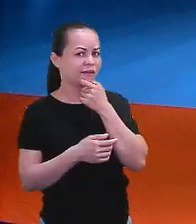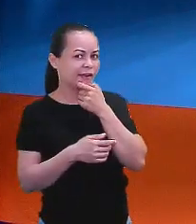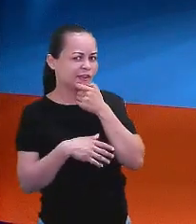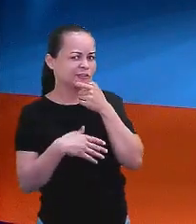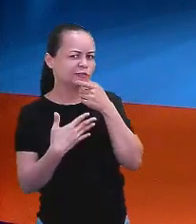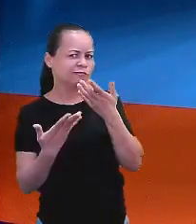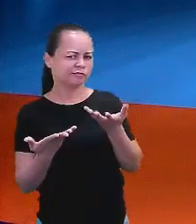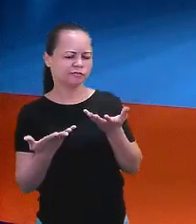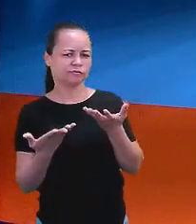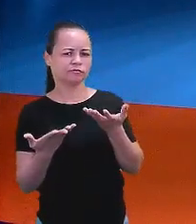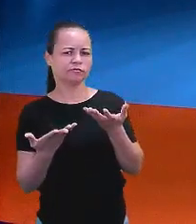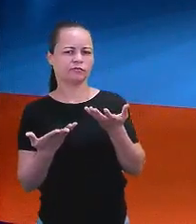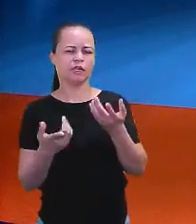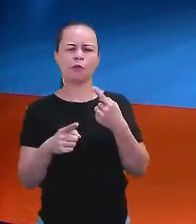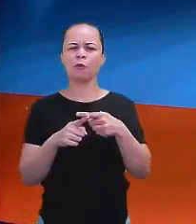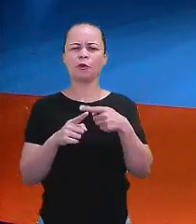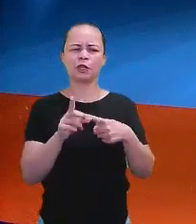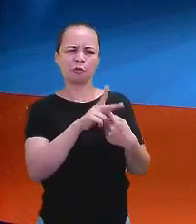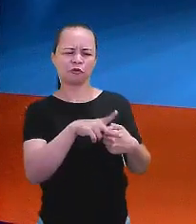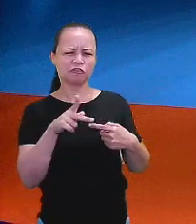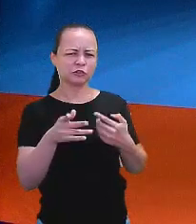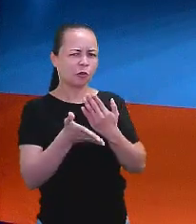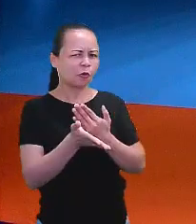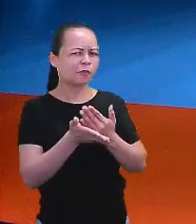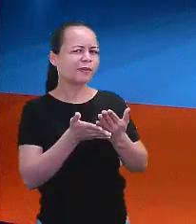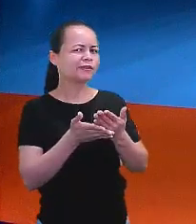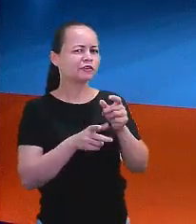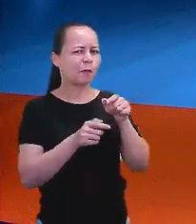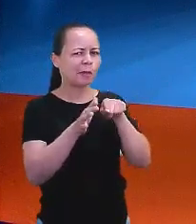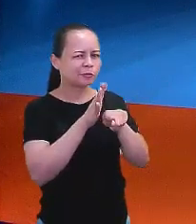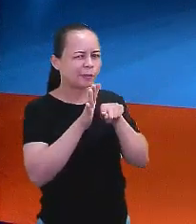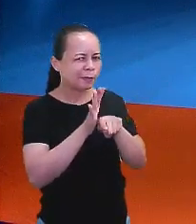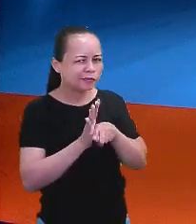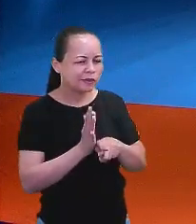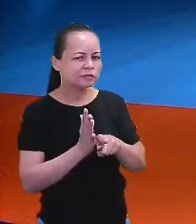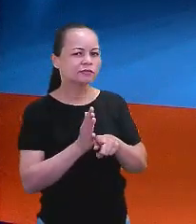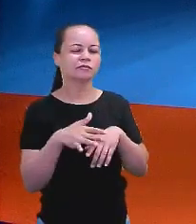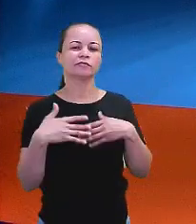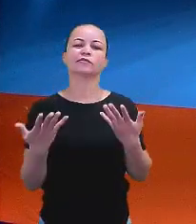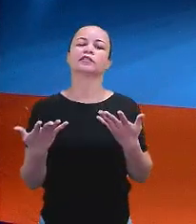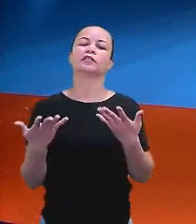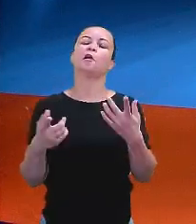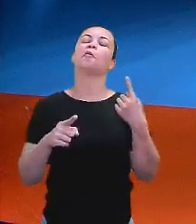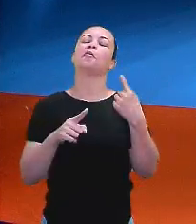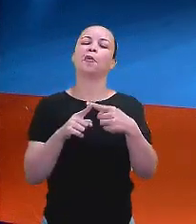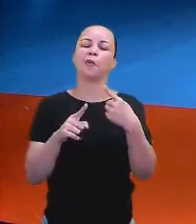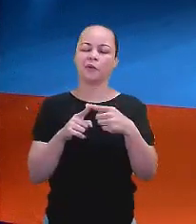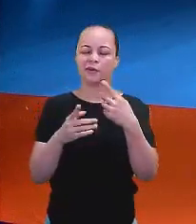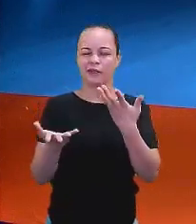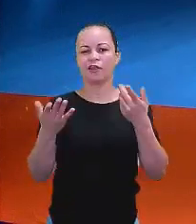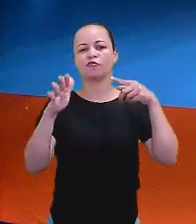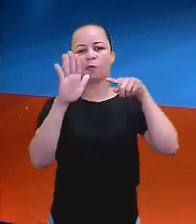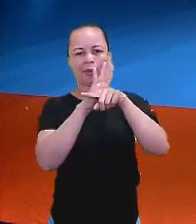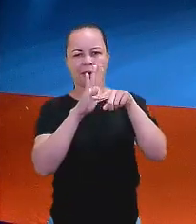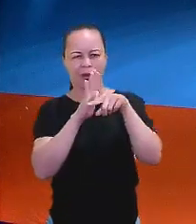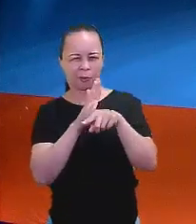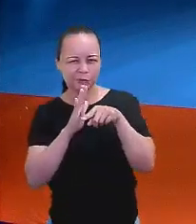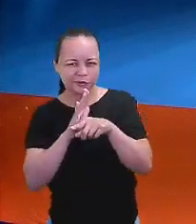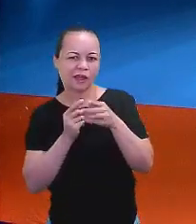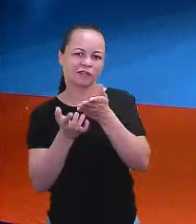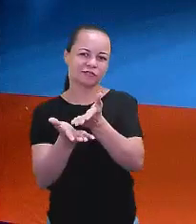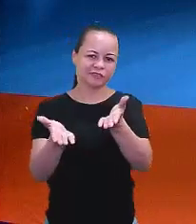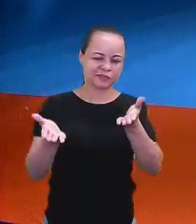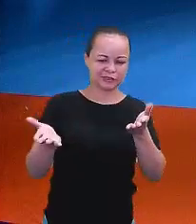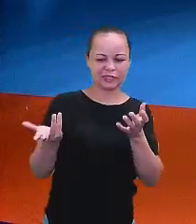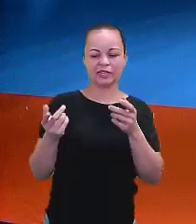Missa, você começou fazendo isso? Porque hoje eu vou falar, sabe de quê? De question tag ou tag question. Tanto pode